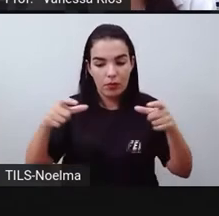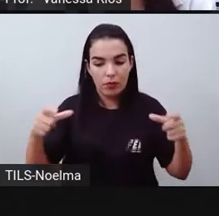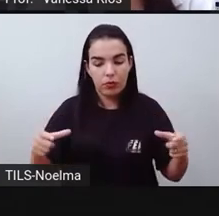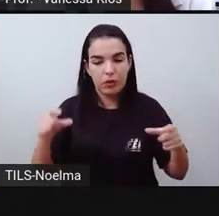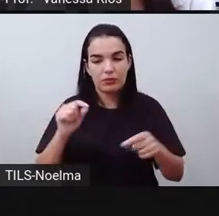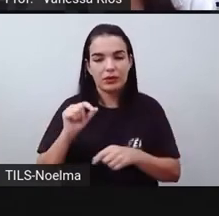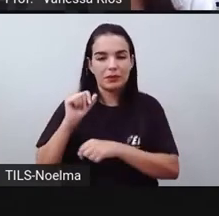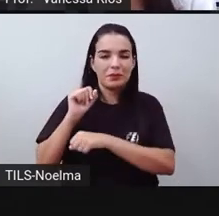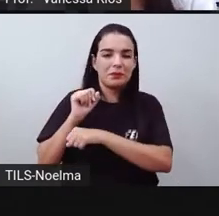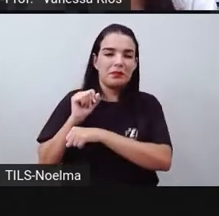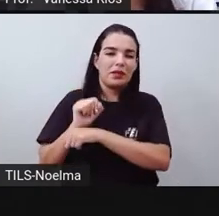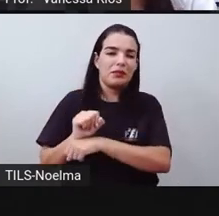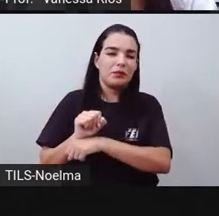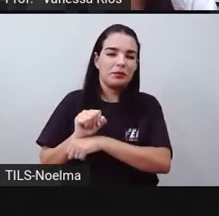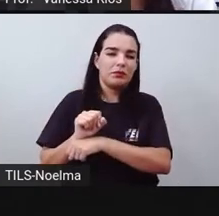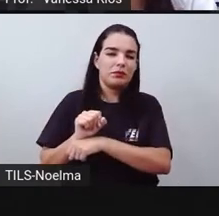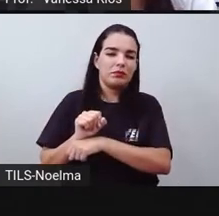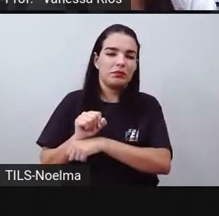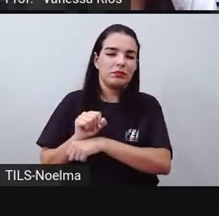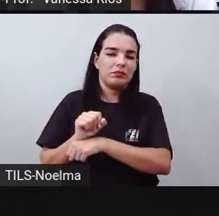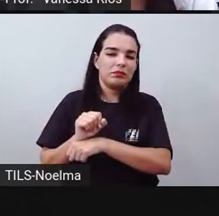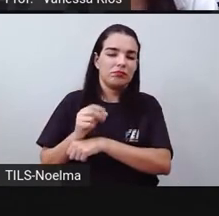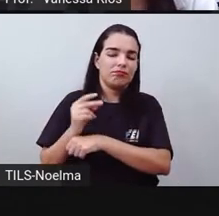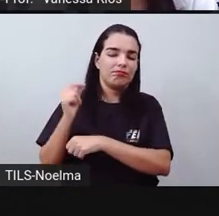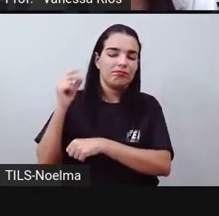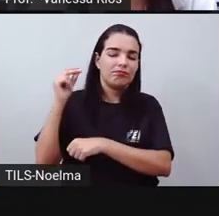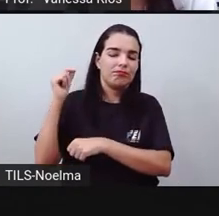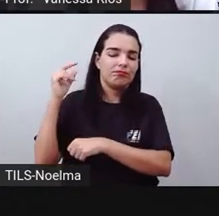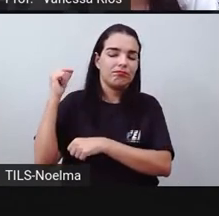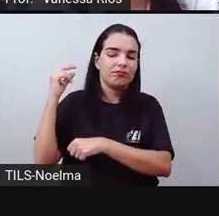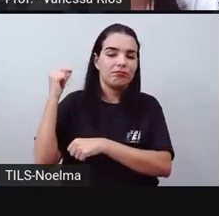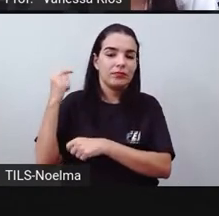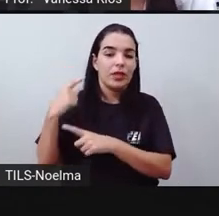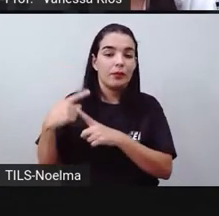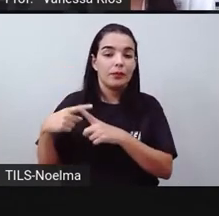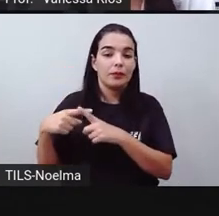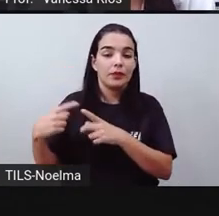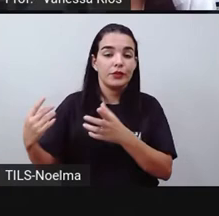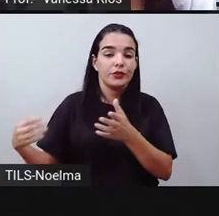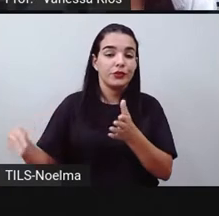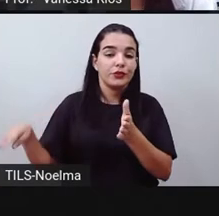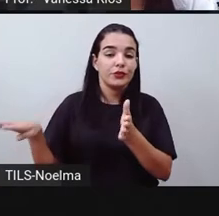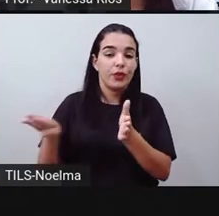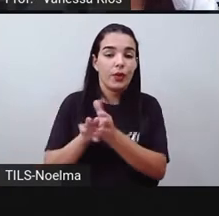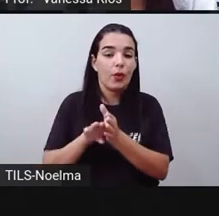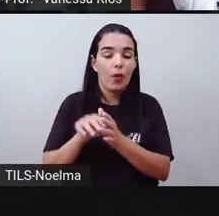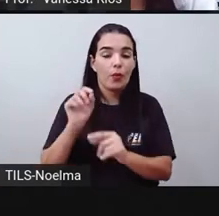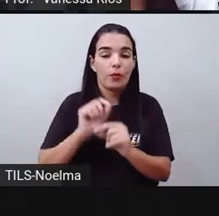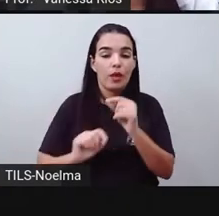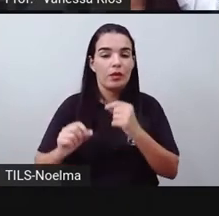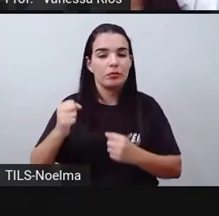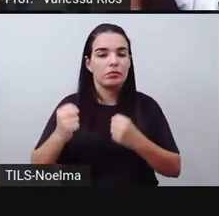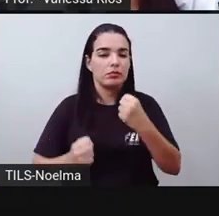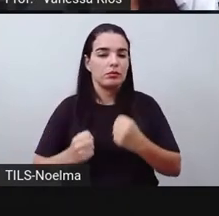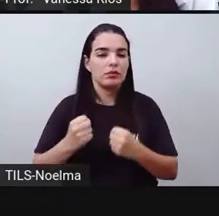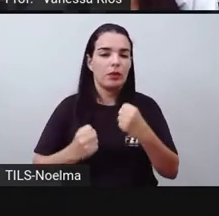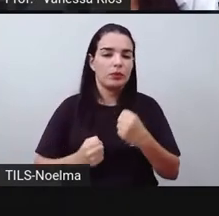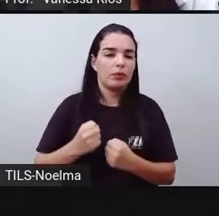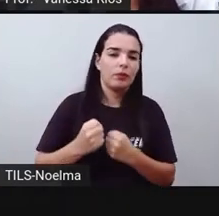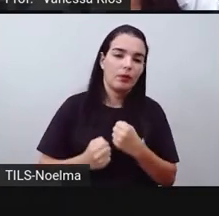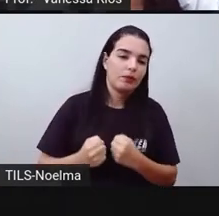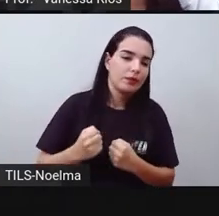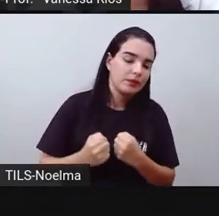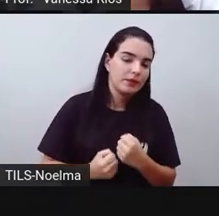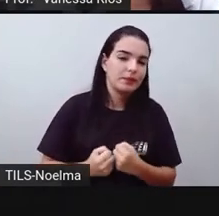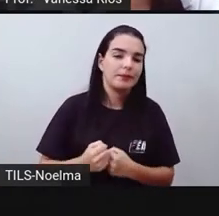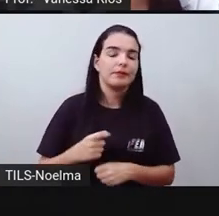travado num período de tempo do nosso país e também não se desenvolveu. Acabou também se